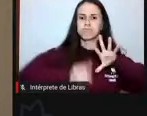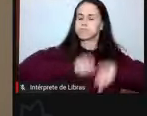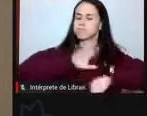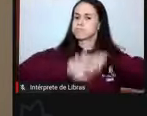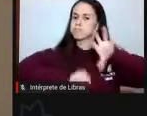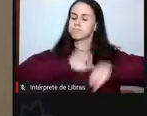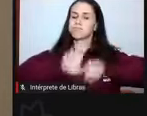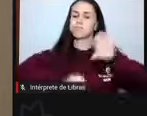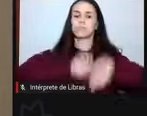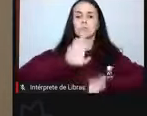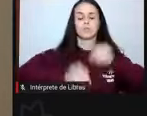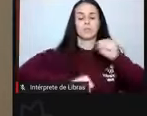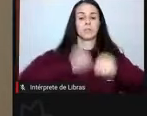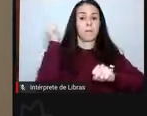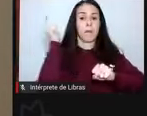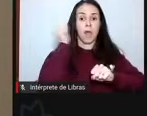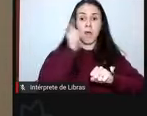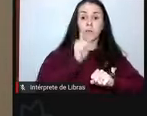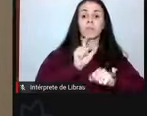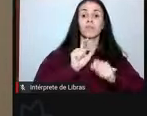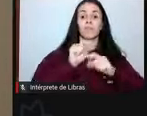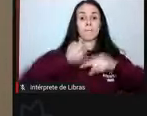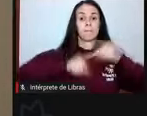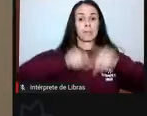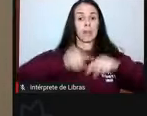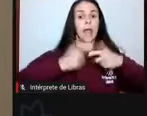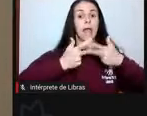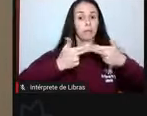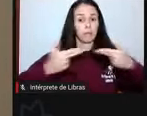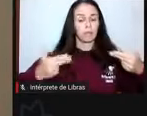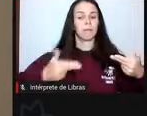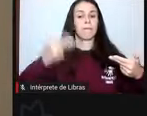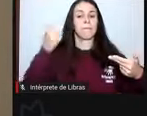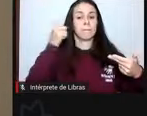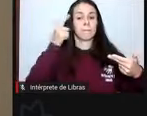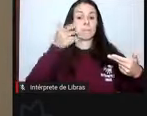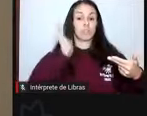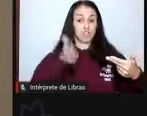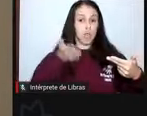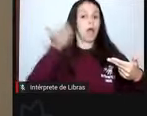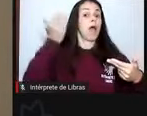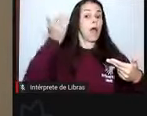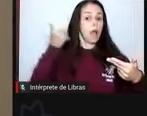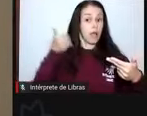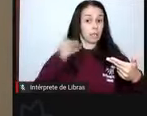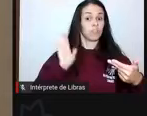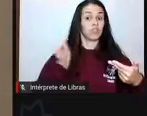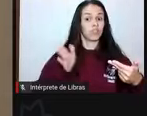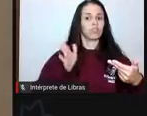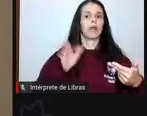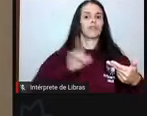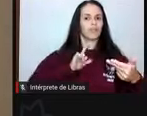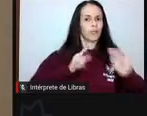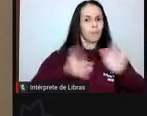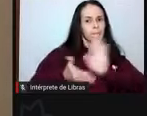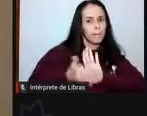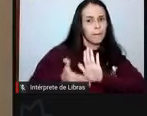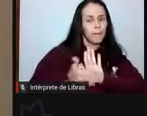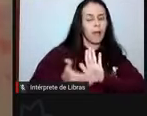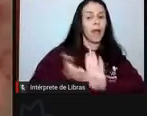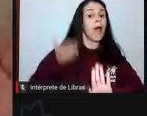parte, mas conseguimos alocar recursos também que foram previstos lá em abril ainda, resultado de toda essa